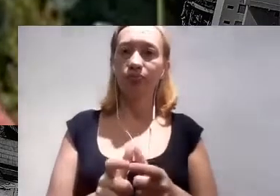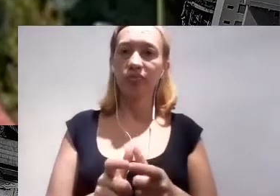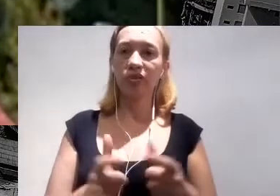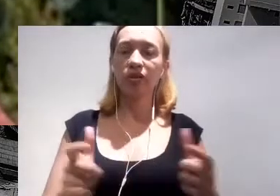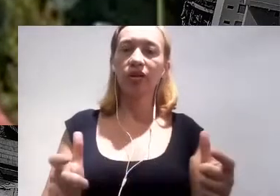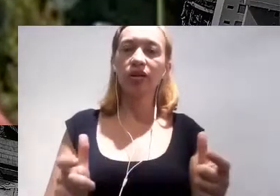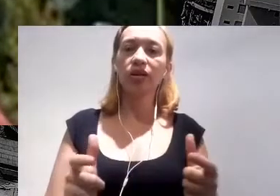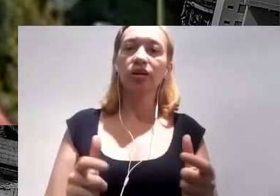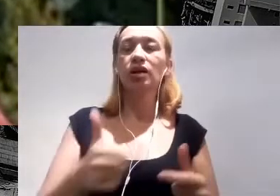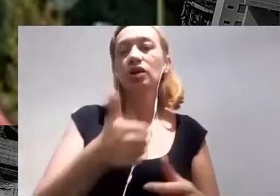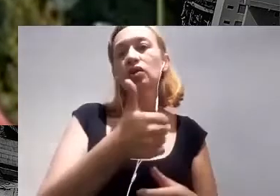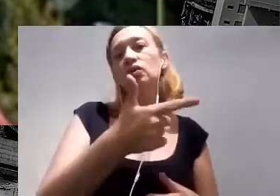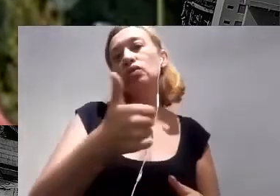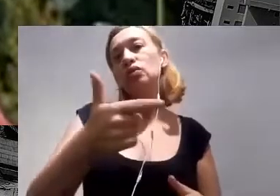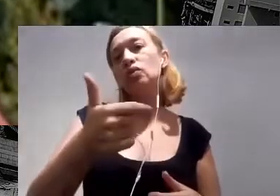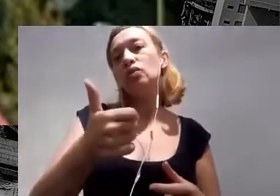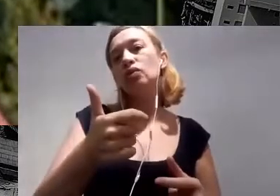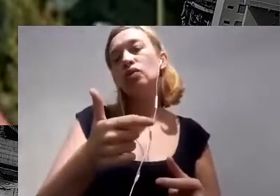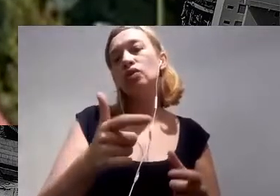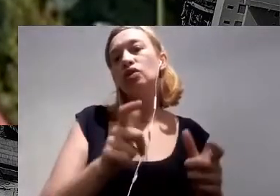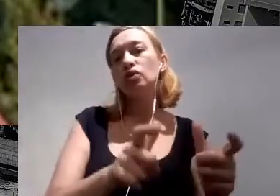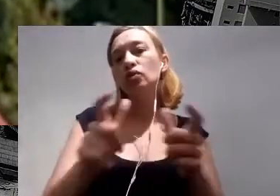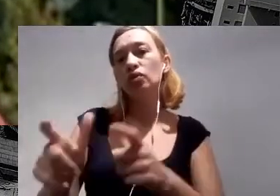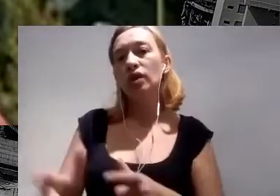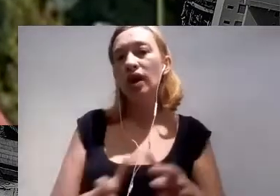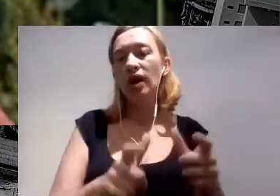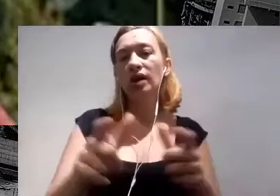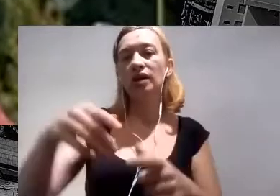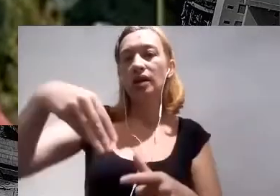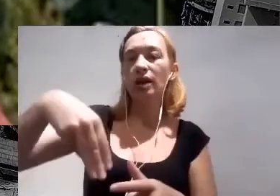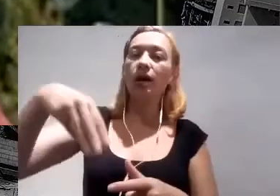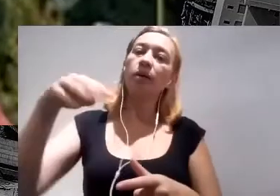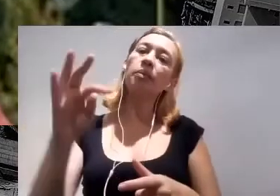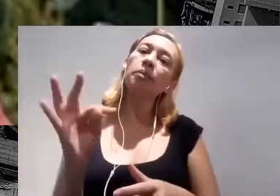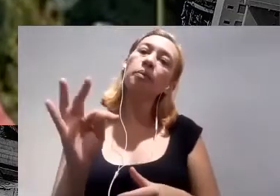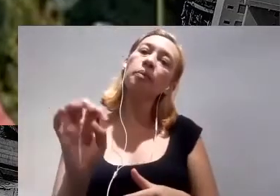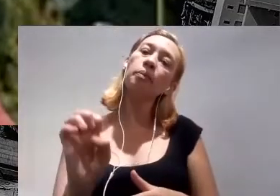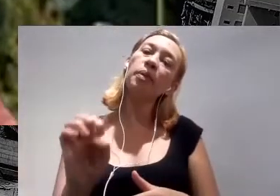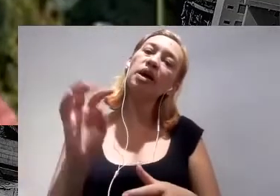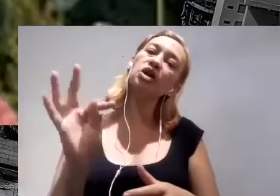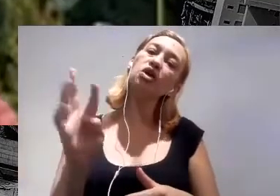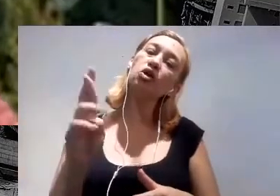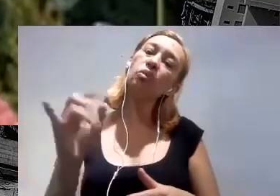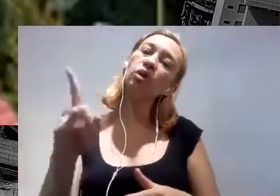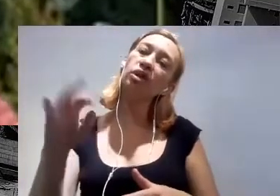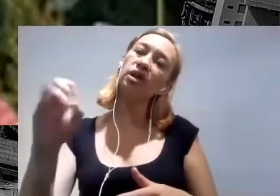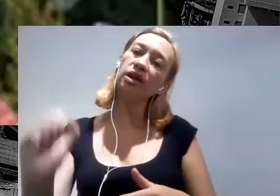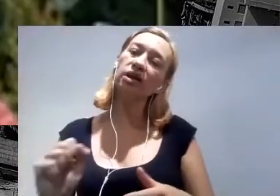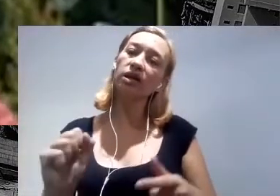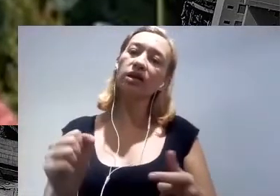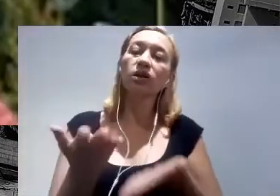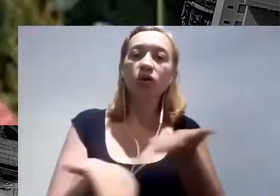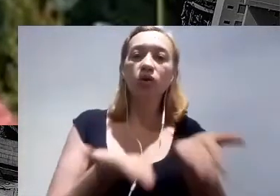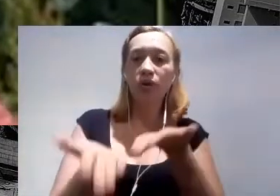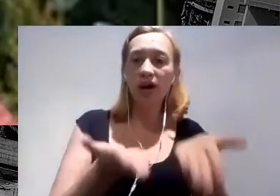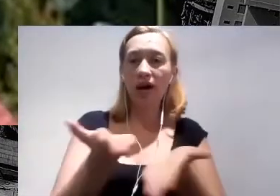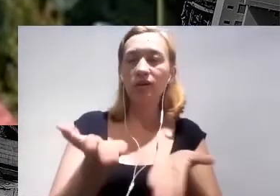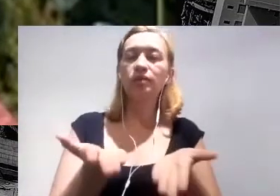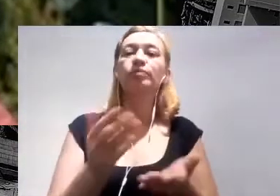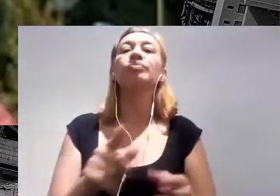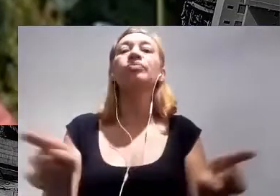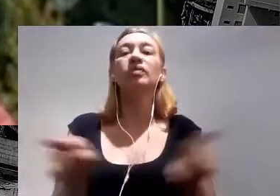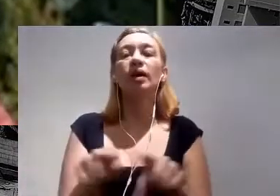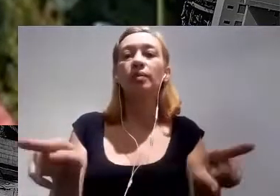regiões metropolitanas, com foco de restauração e preservação. Também com